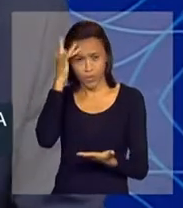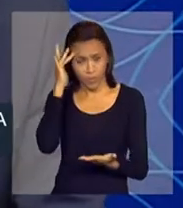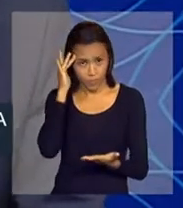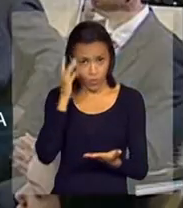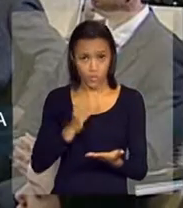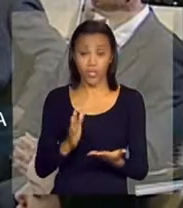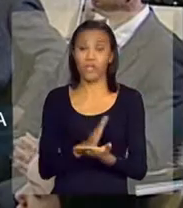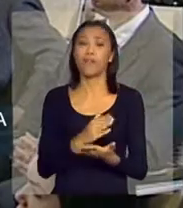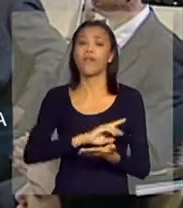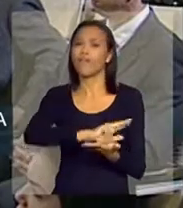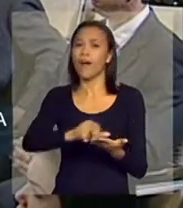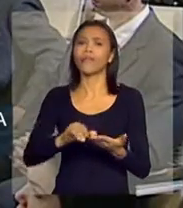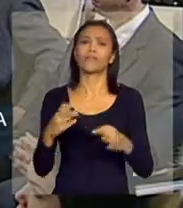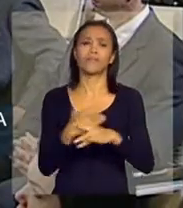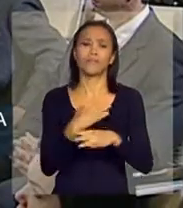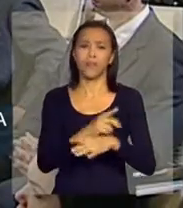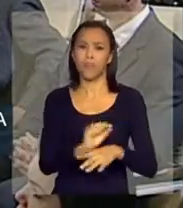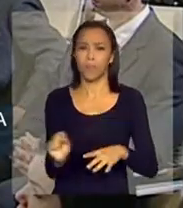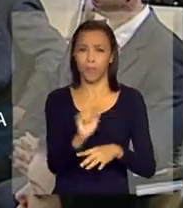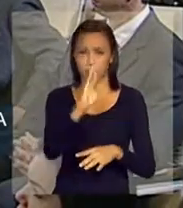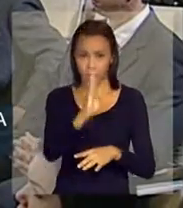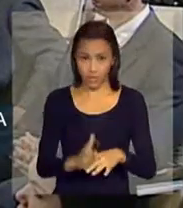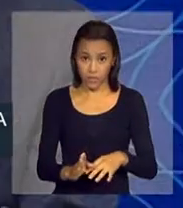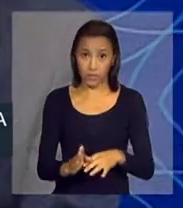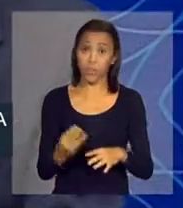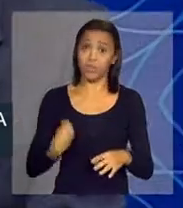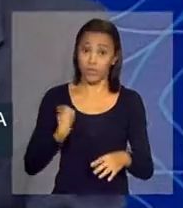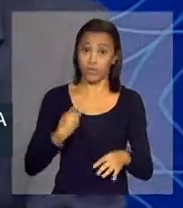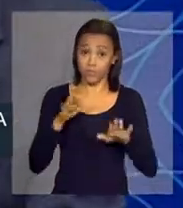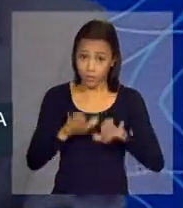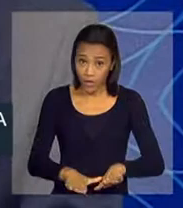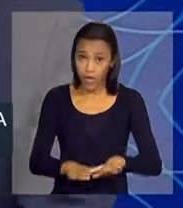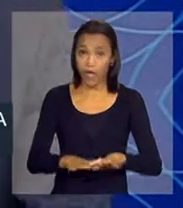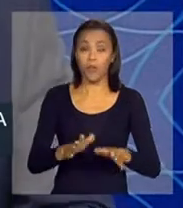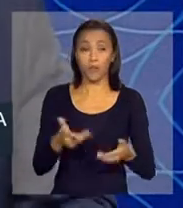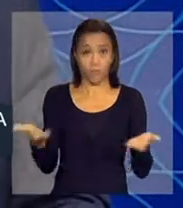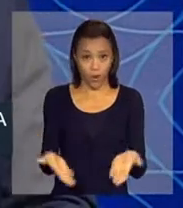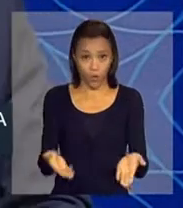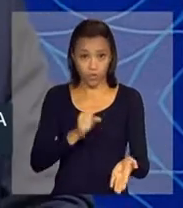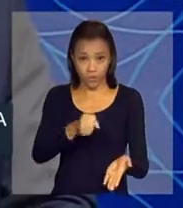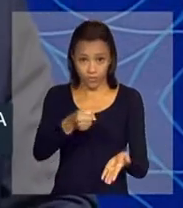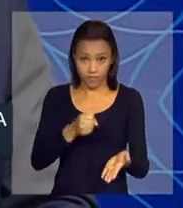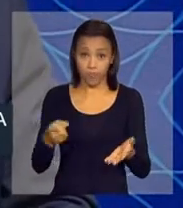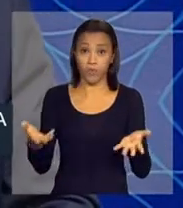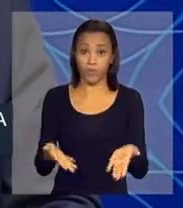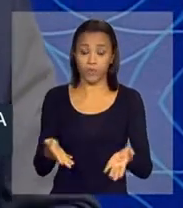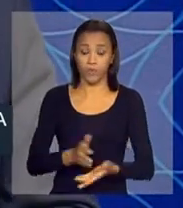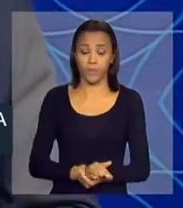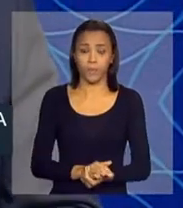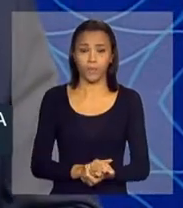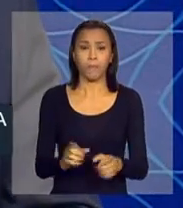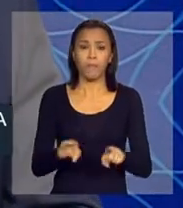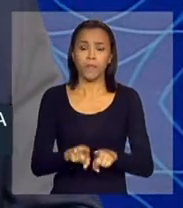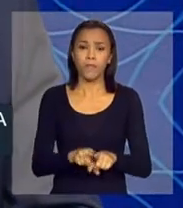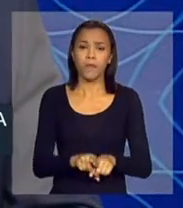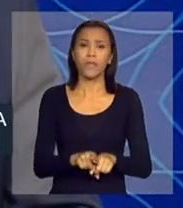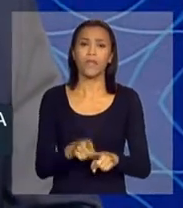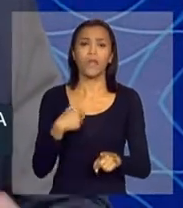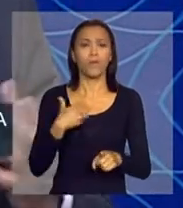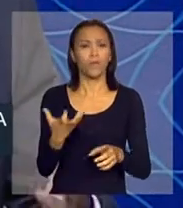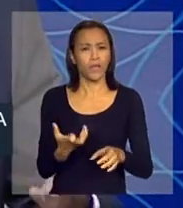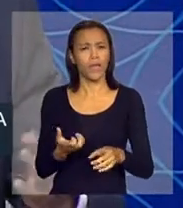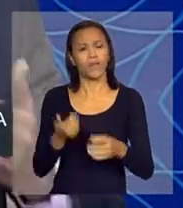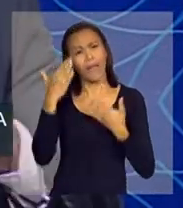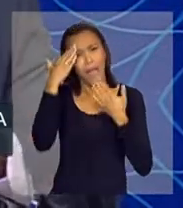do país que ficaram, ministro, para a coletiva, ministra Marta, no dia de hoje. Ao lado disso, eu queria